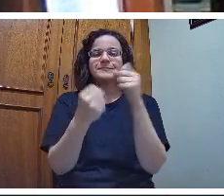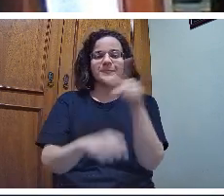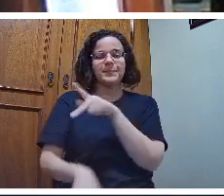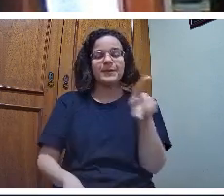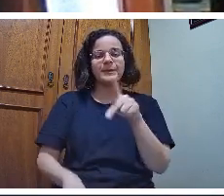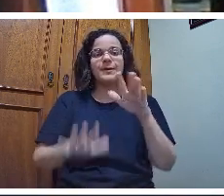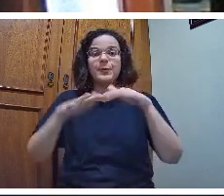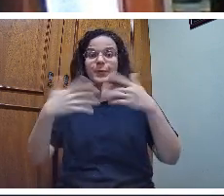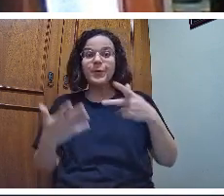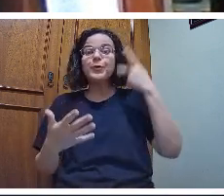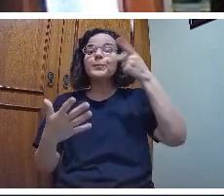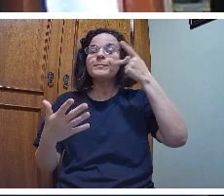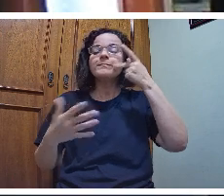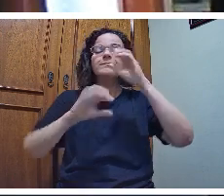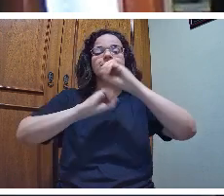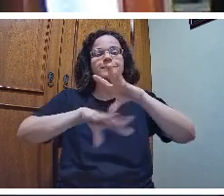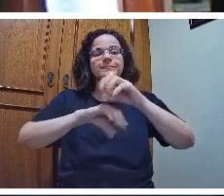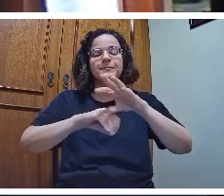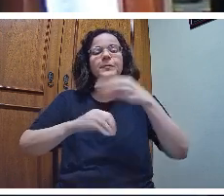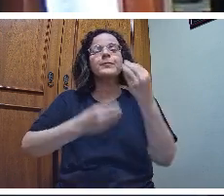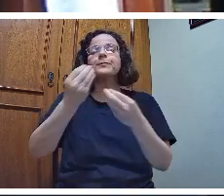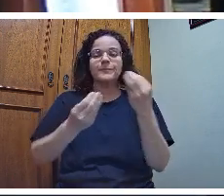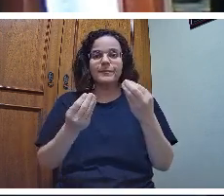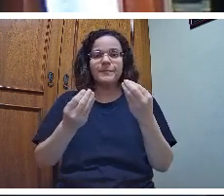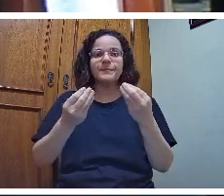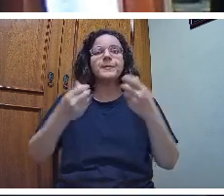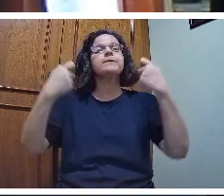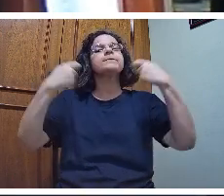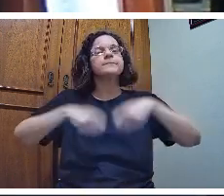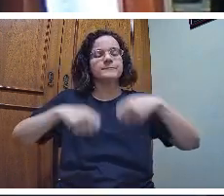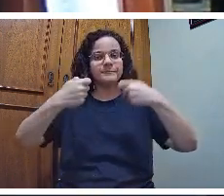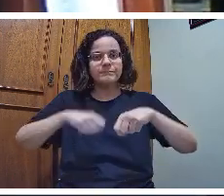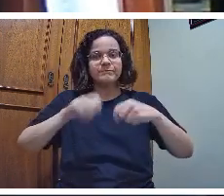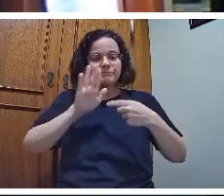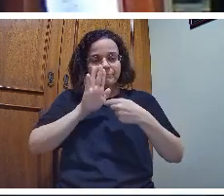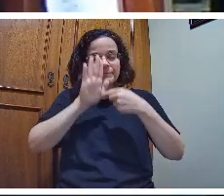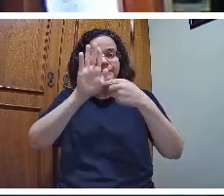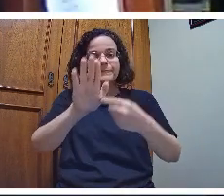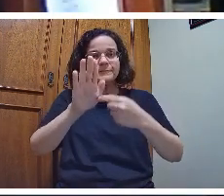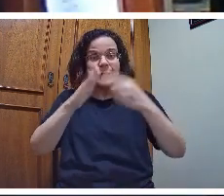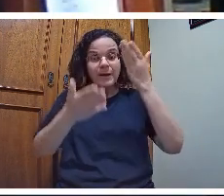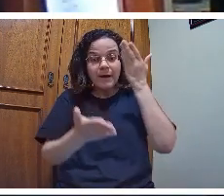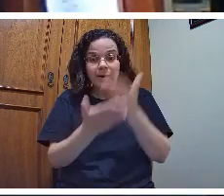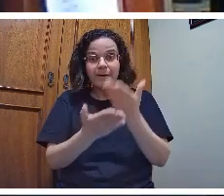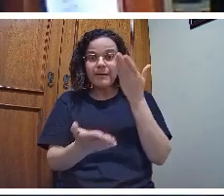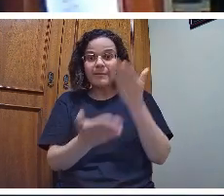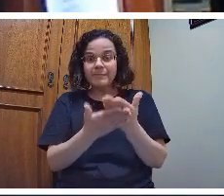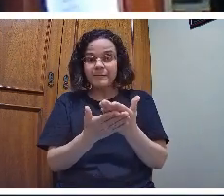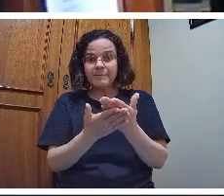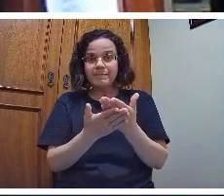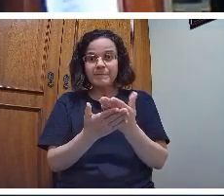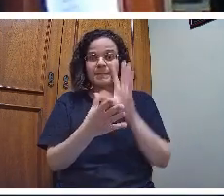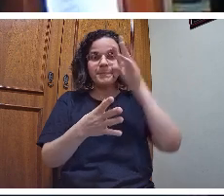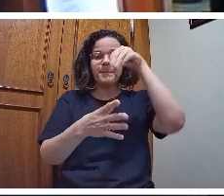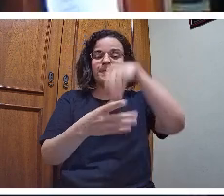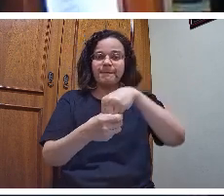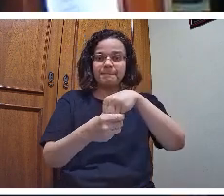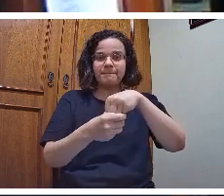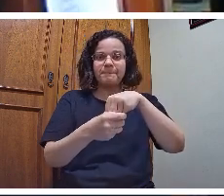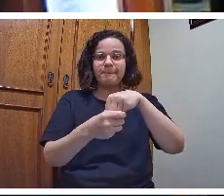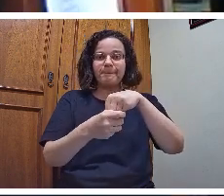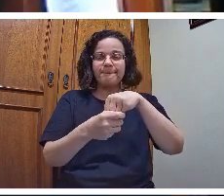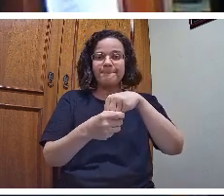perspectiva política da educação? Isto é, nós temos que situar a aula dentro